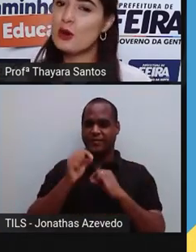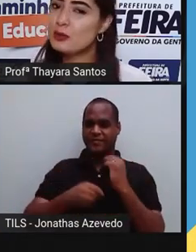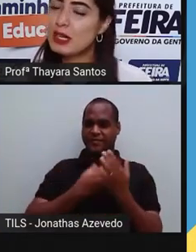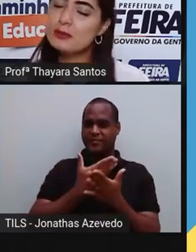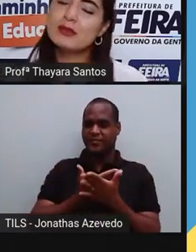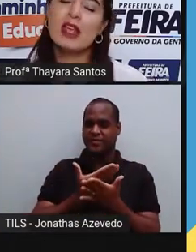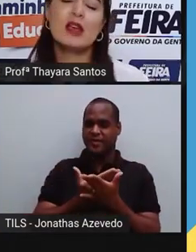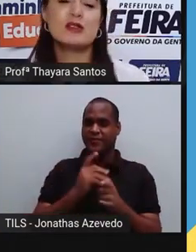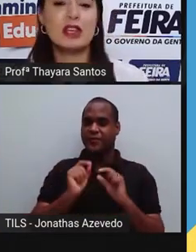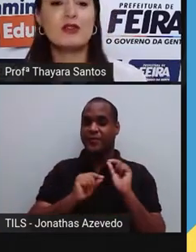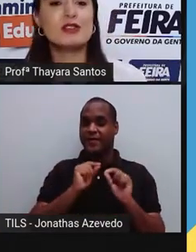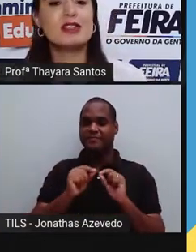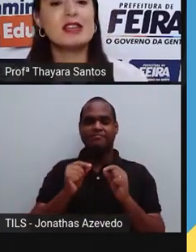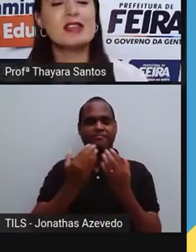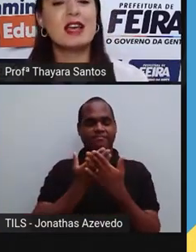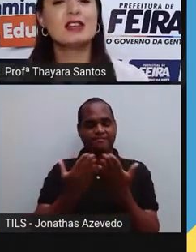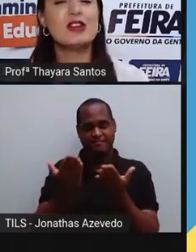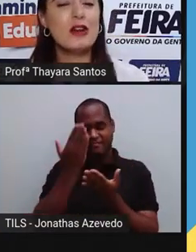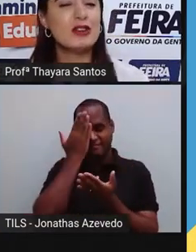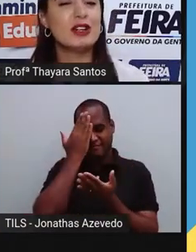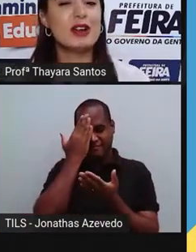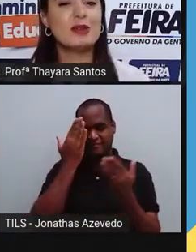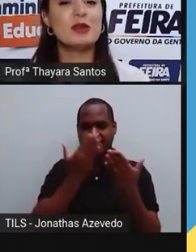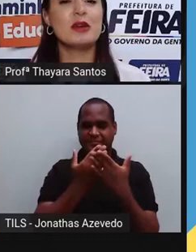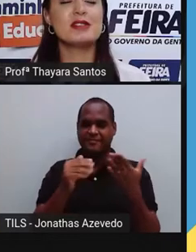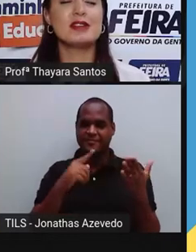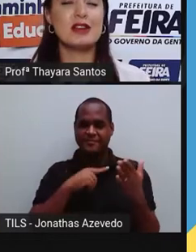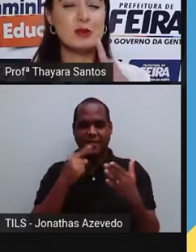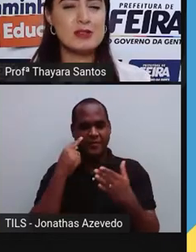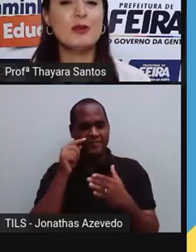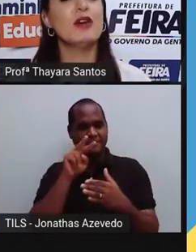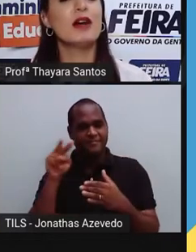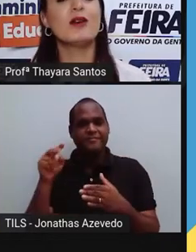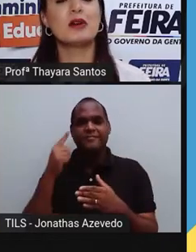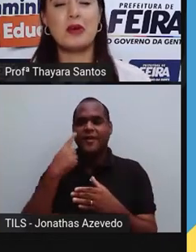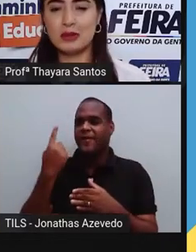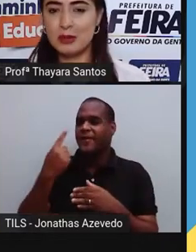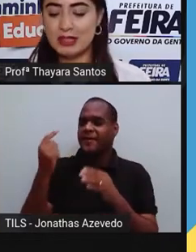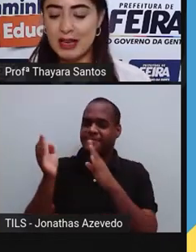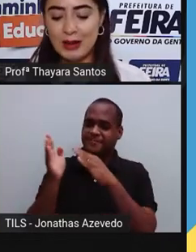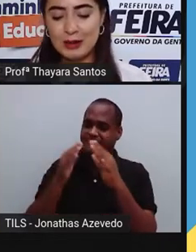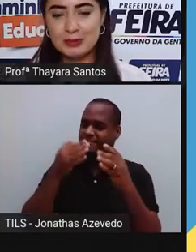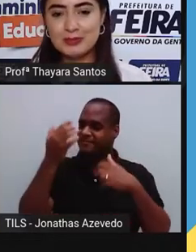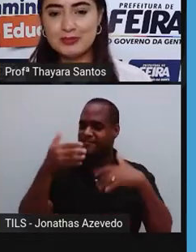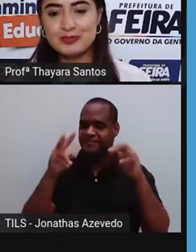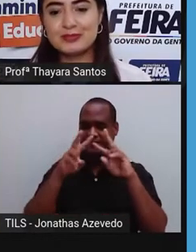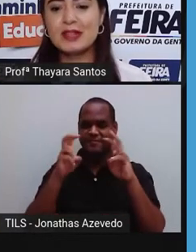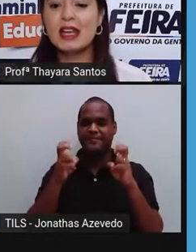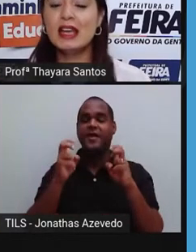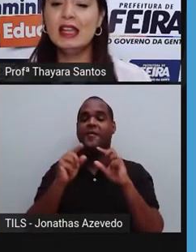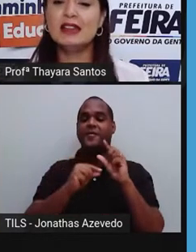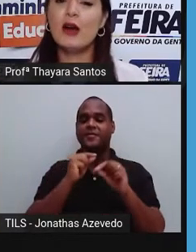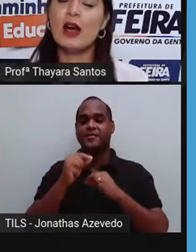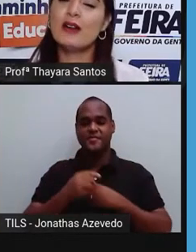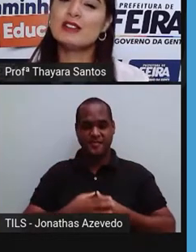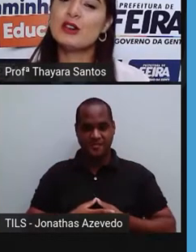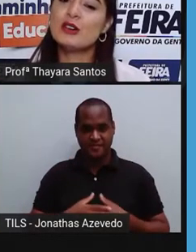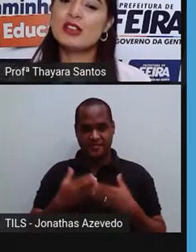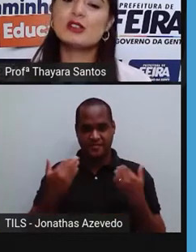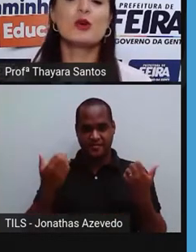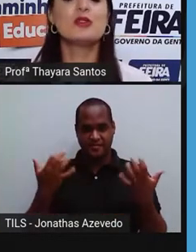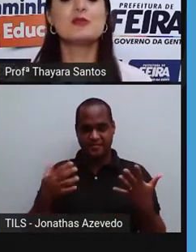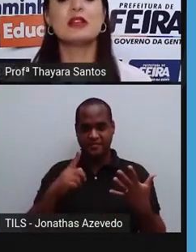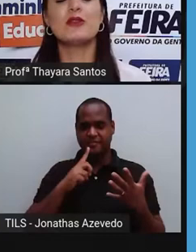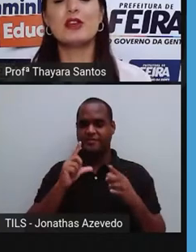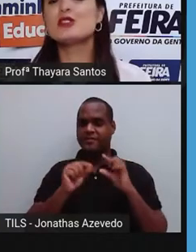sobre, eu sei que vocês já viram lá no primeiro slide, mas vamos ver agora qual é o tema da aula. Então a aula de